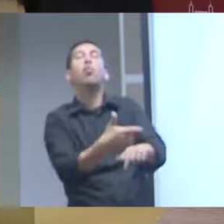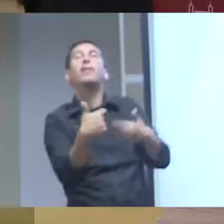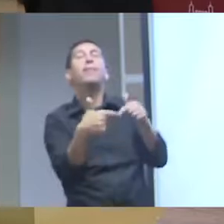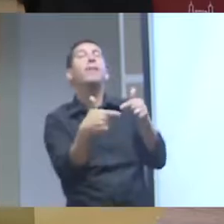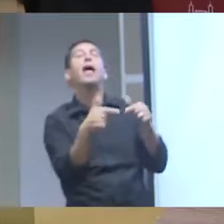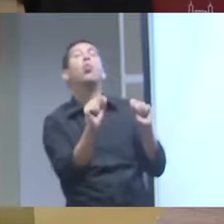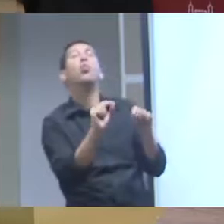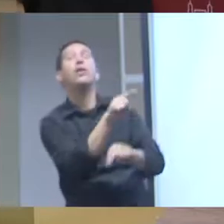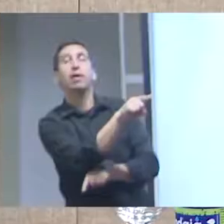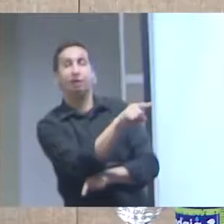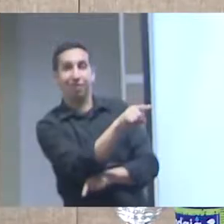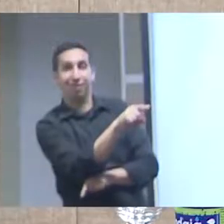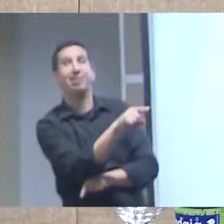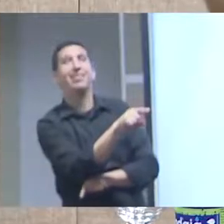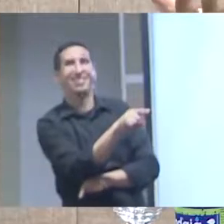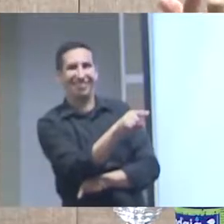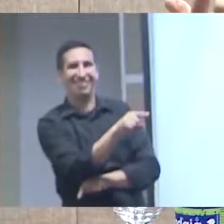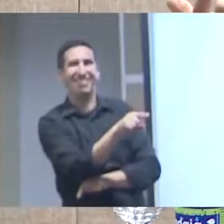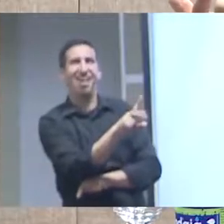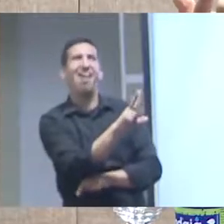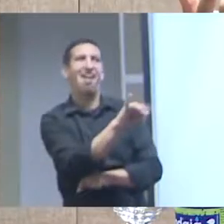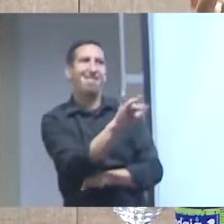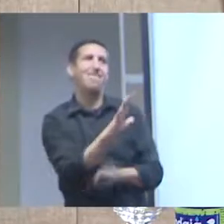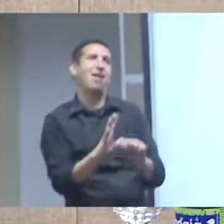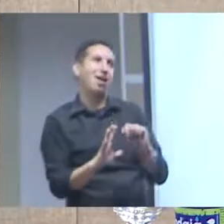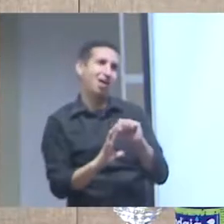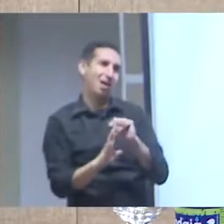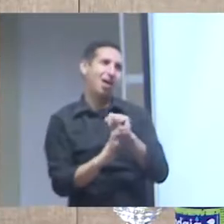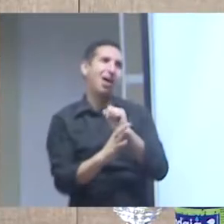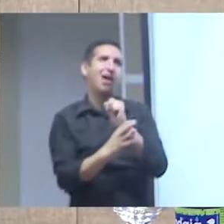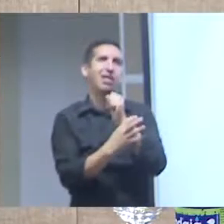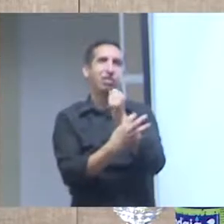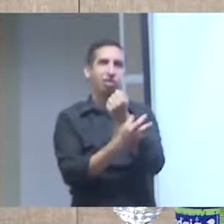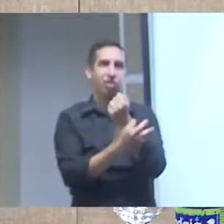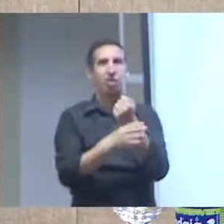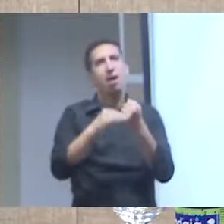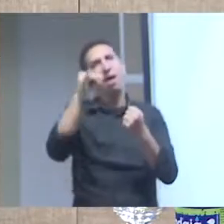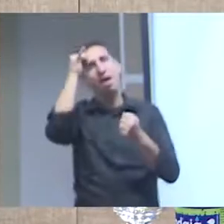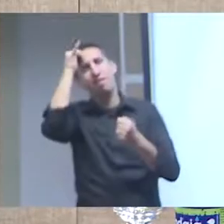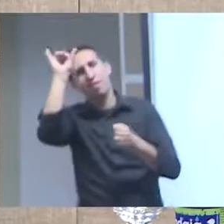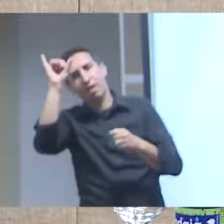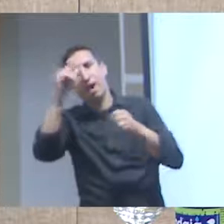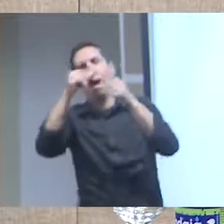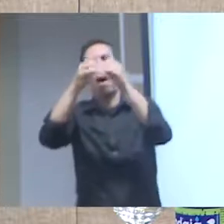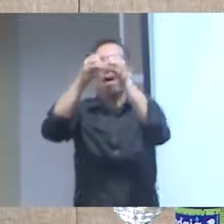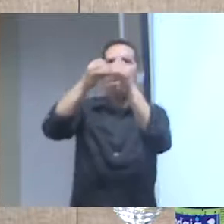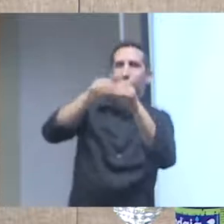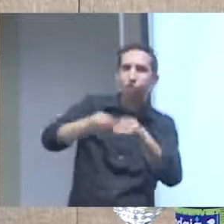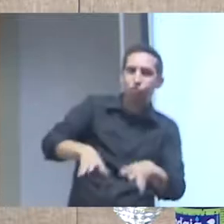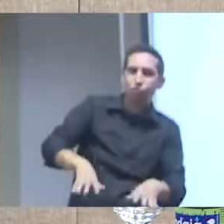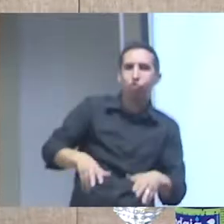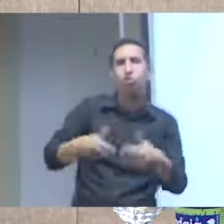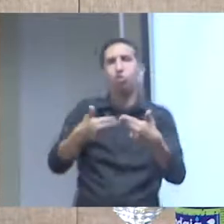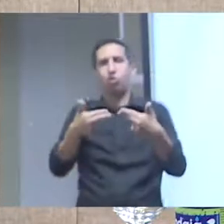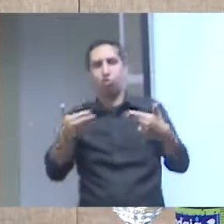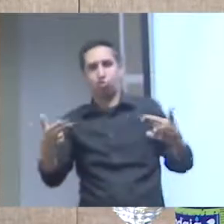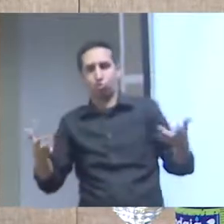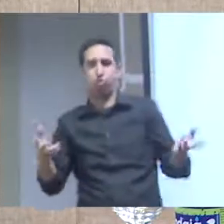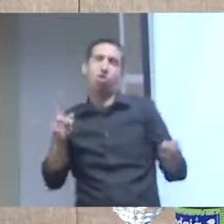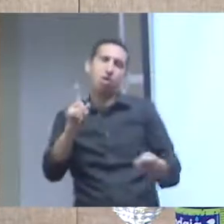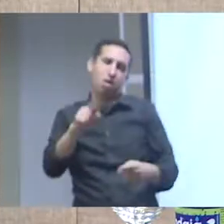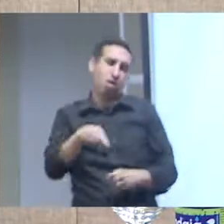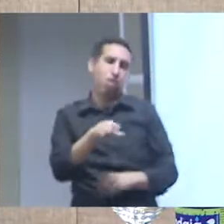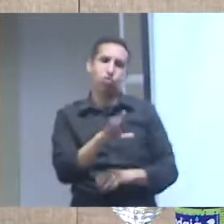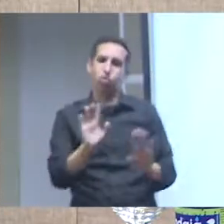controversas visões que discutem aqueles conjuntos de dados a partir de perspectivas diferentes e a partir daí a gente tende a